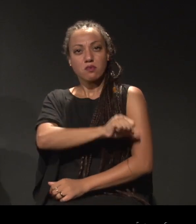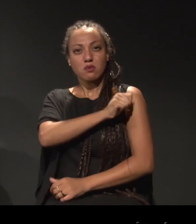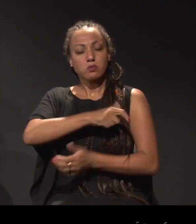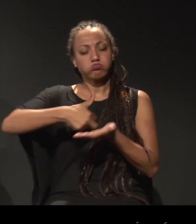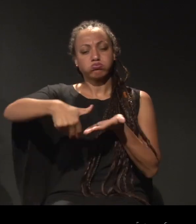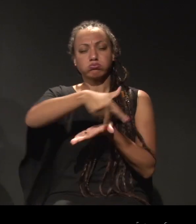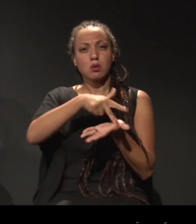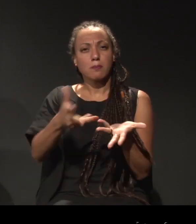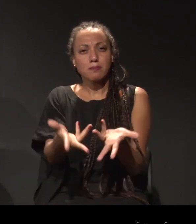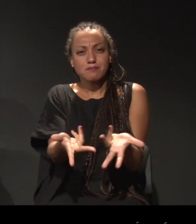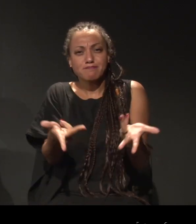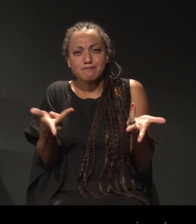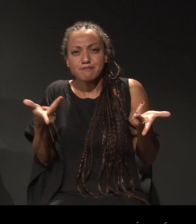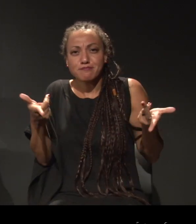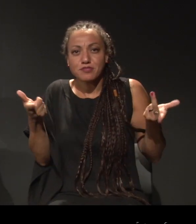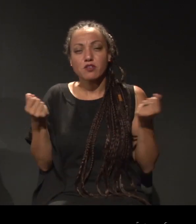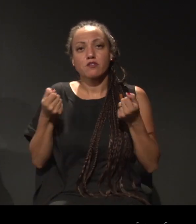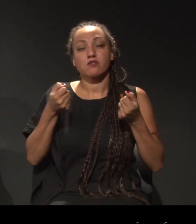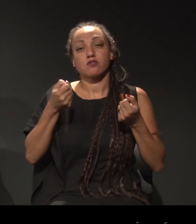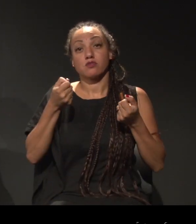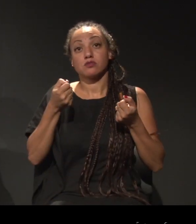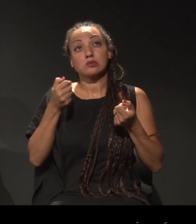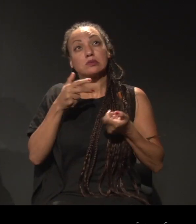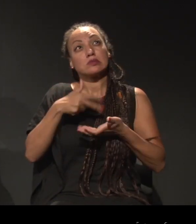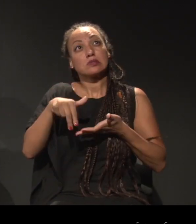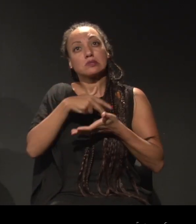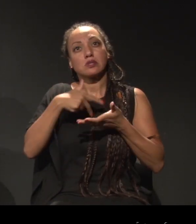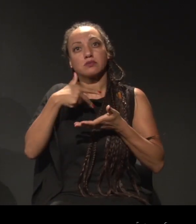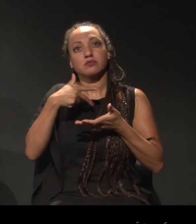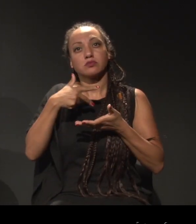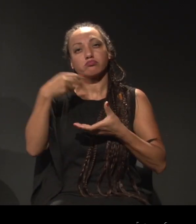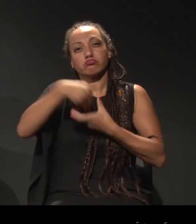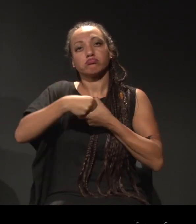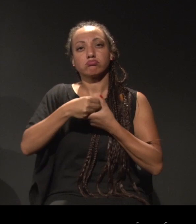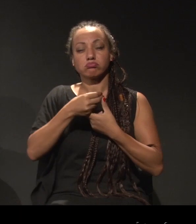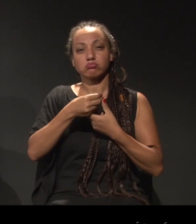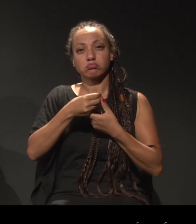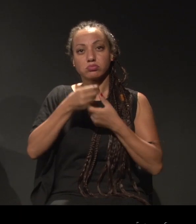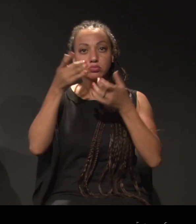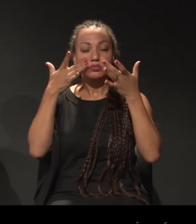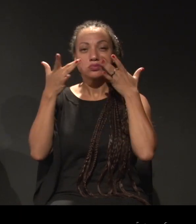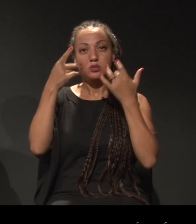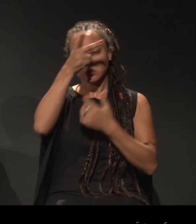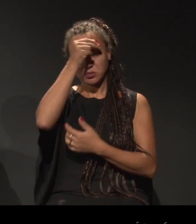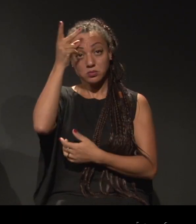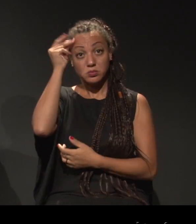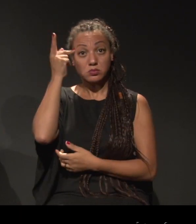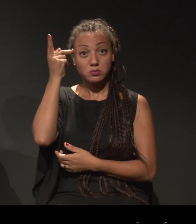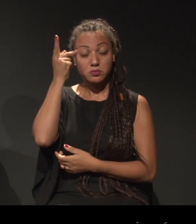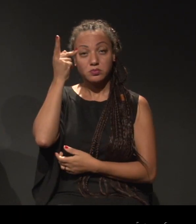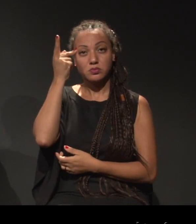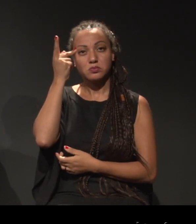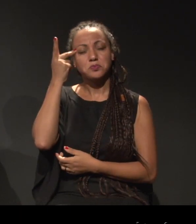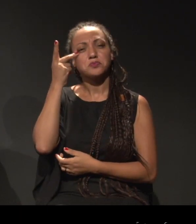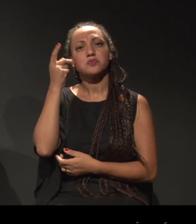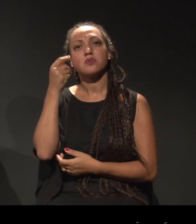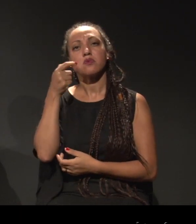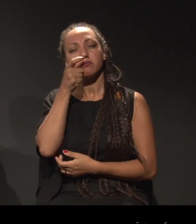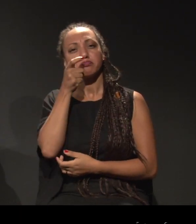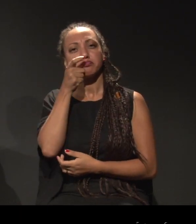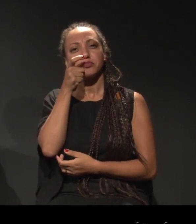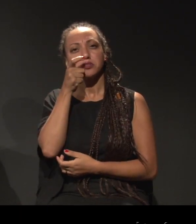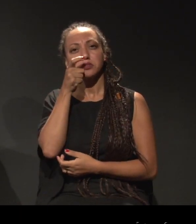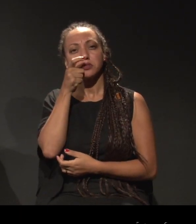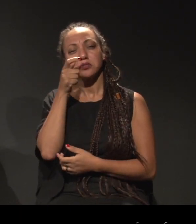maravilhoso que dançava no balé, que dançava no Teatro Municipal de São Paulo. Assisti no